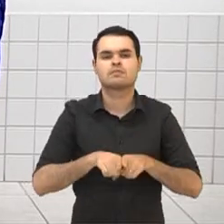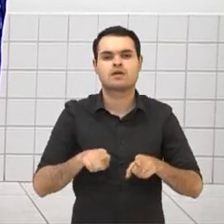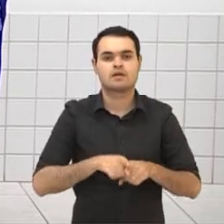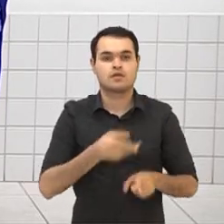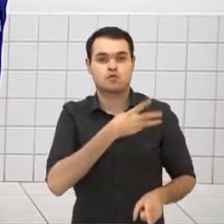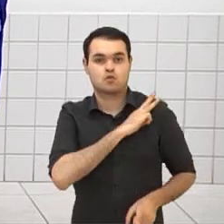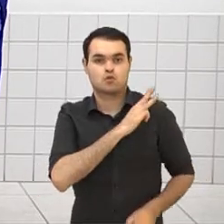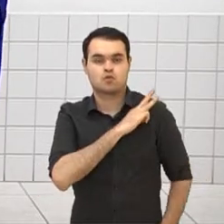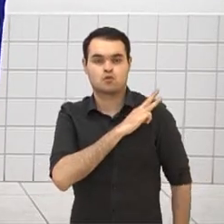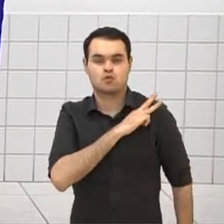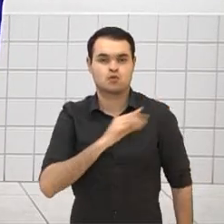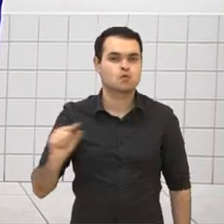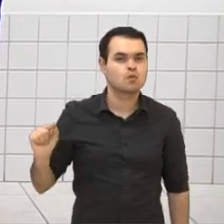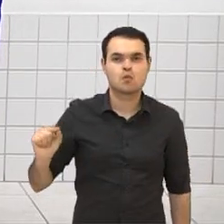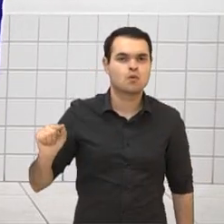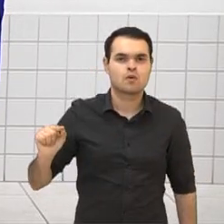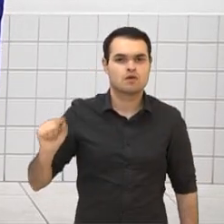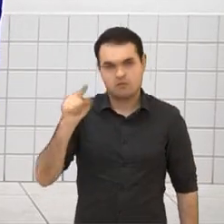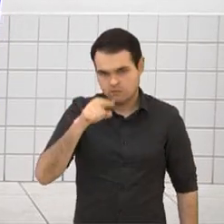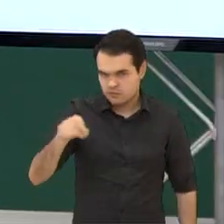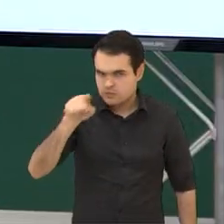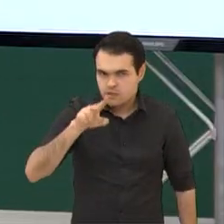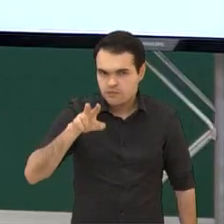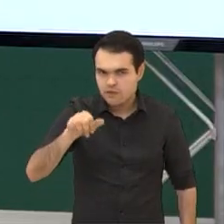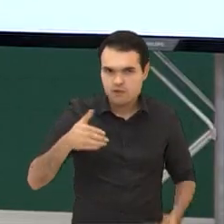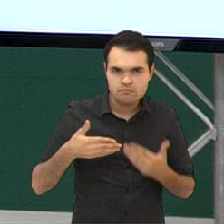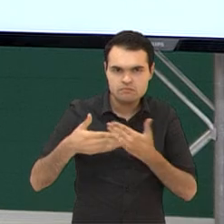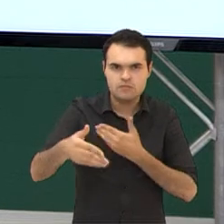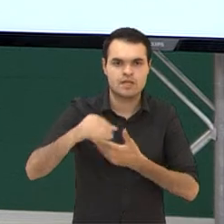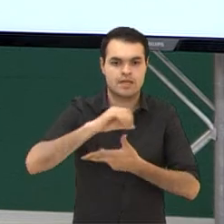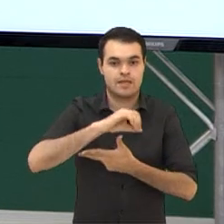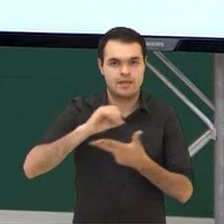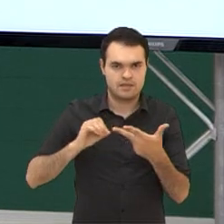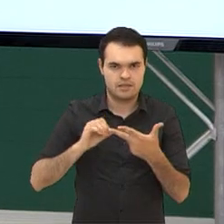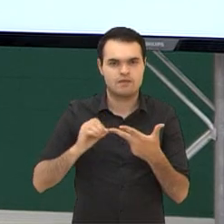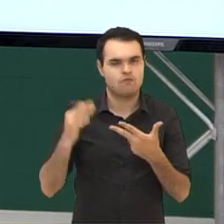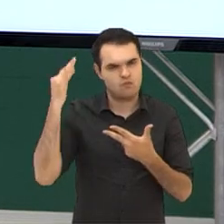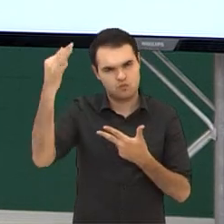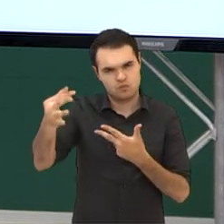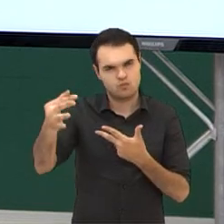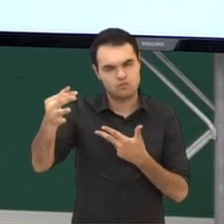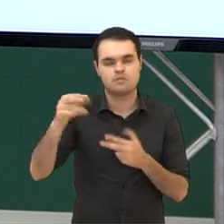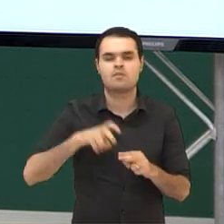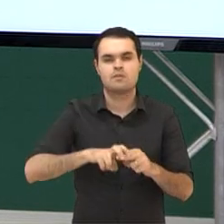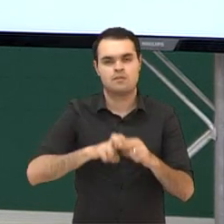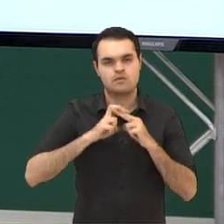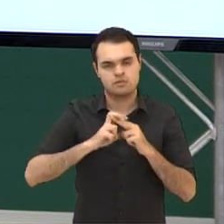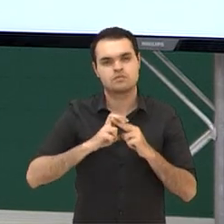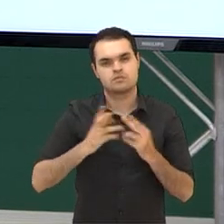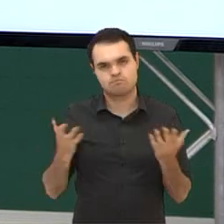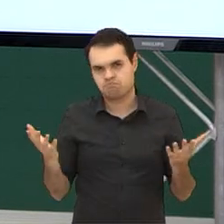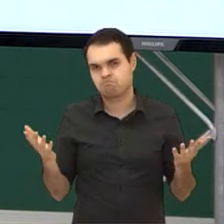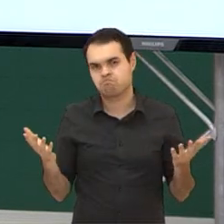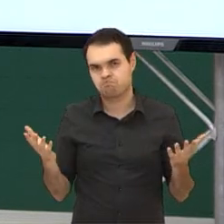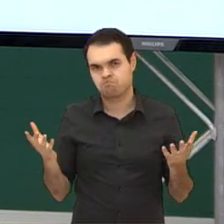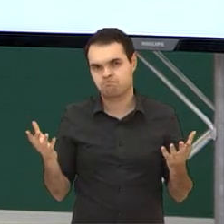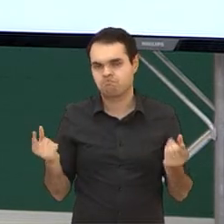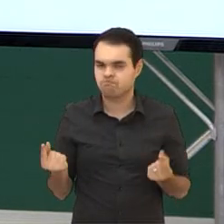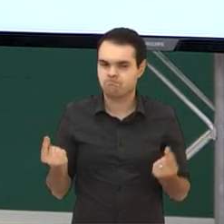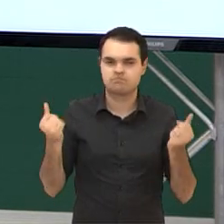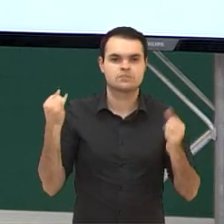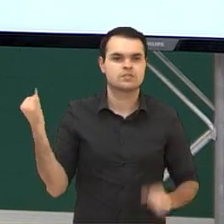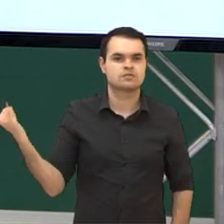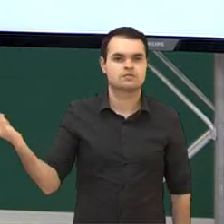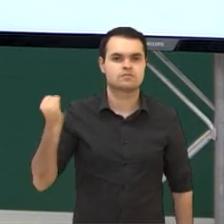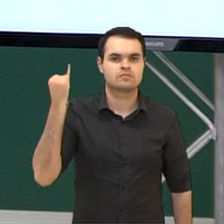eles vão fazer o Enem ou qualquer outro vestibular futuramente, né? Portanto, vai ser muito importante